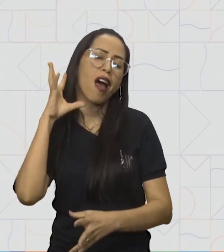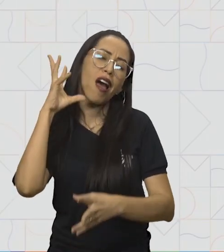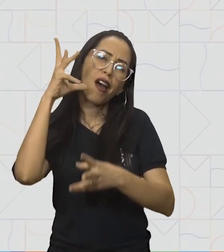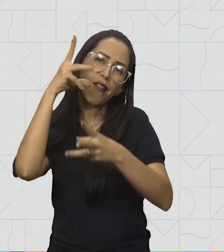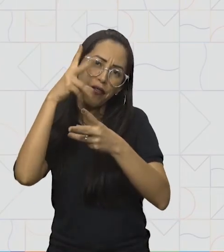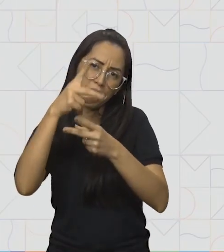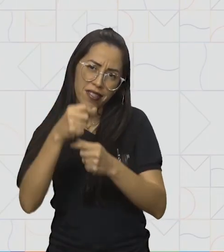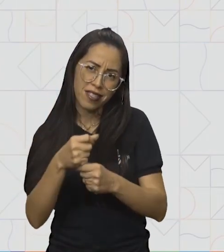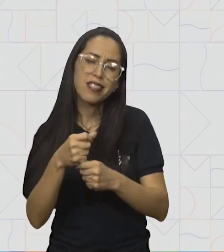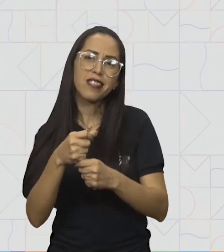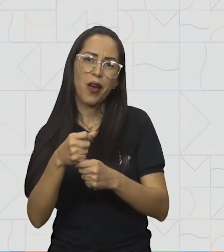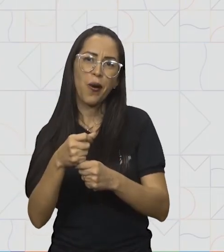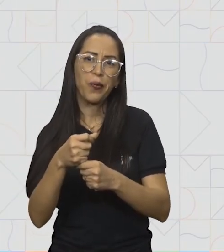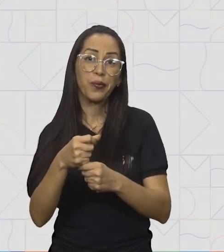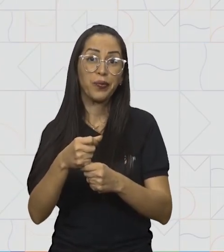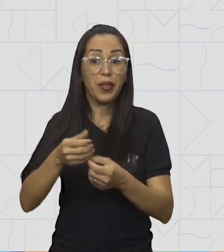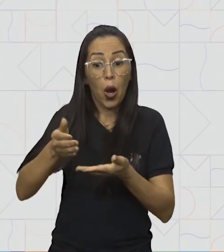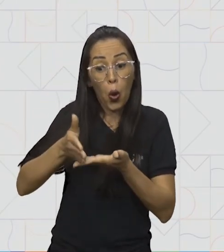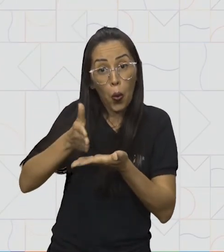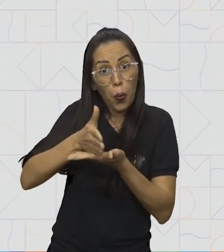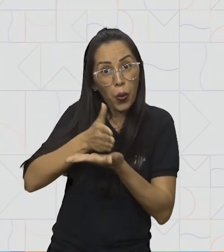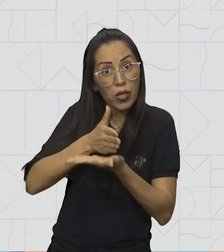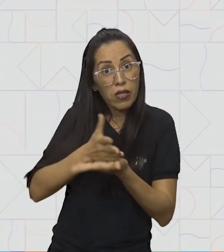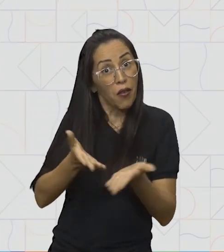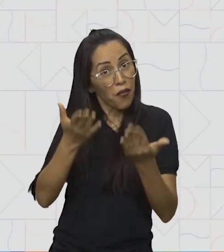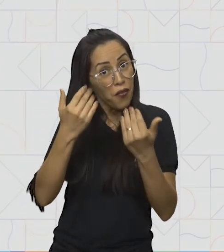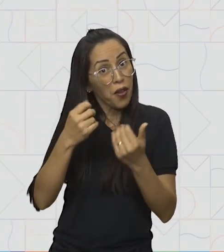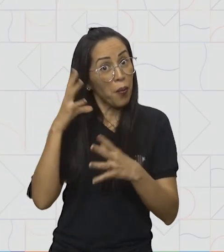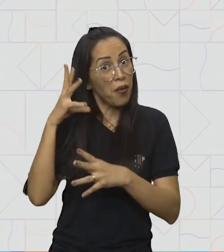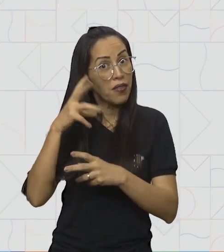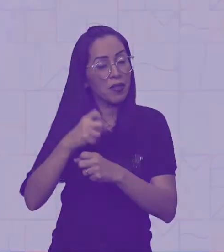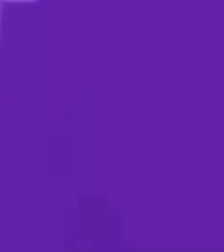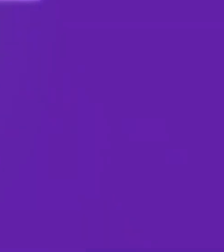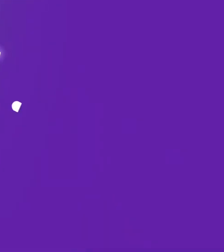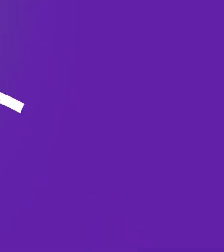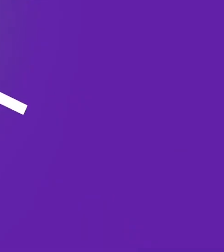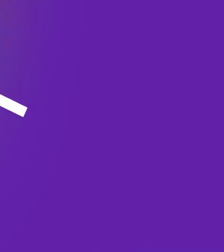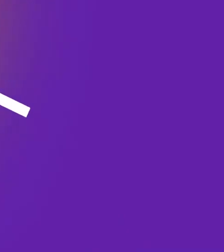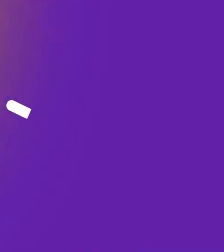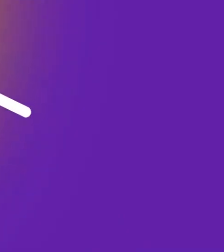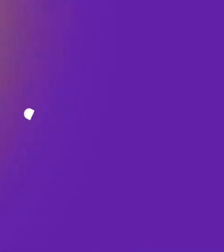revisão dessa composição. Vamos para a hora da revisão?